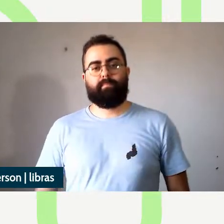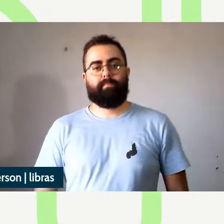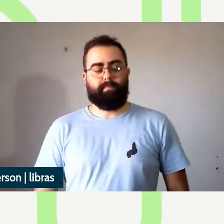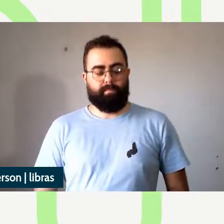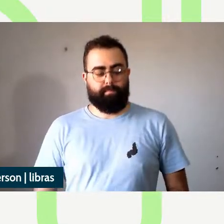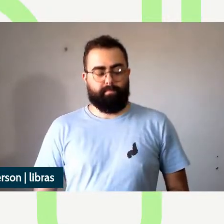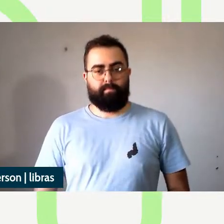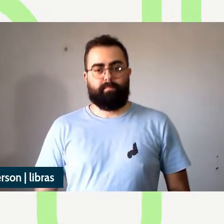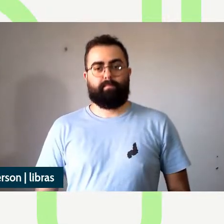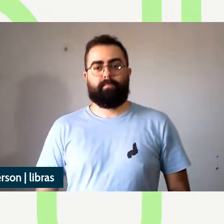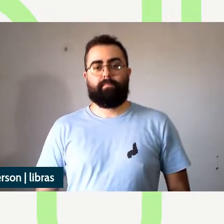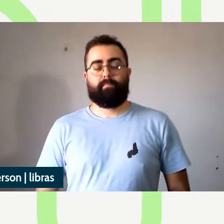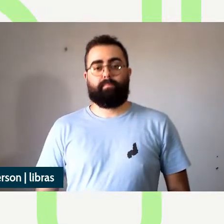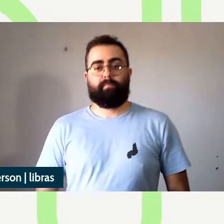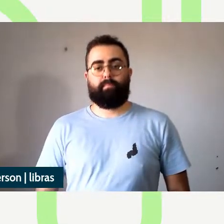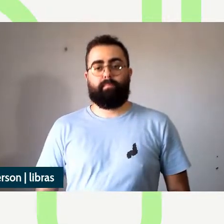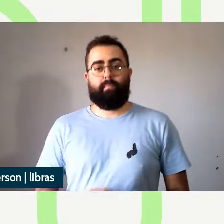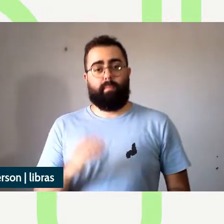acho que agora vai